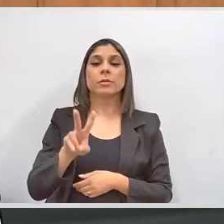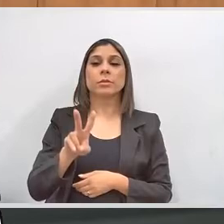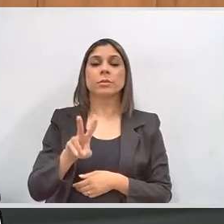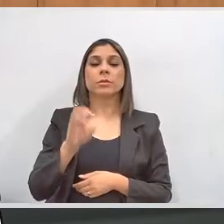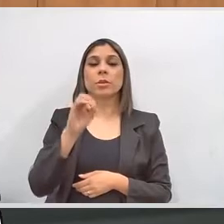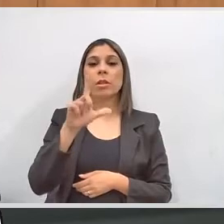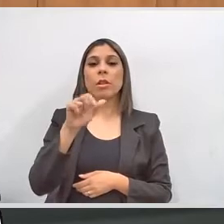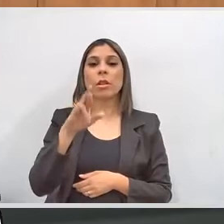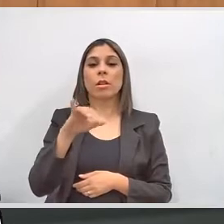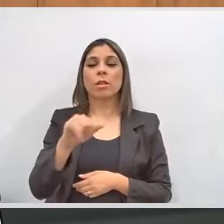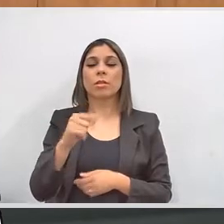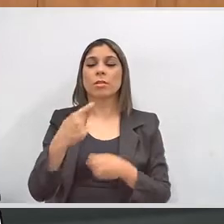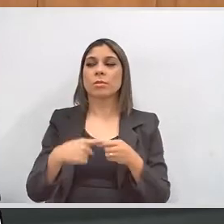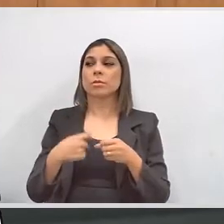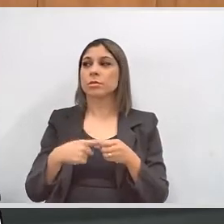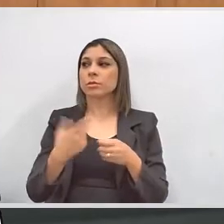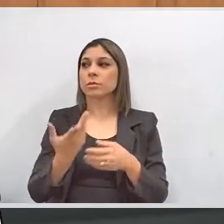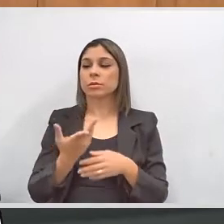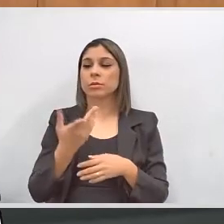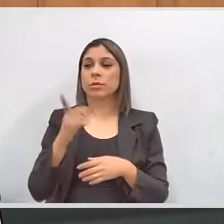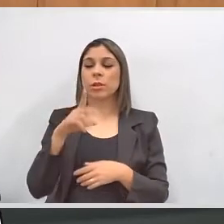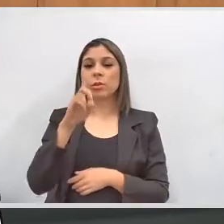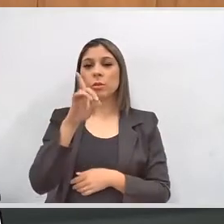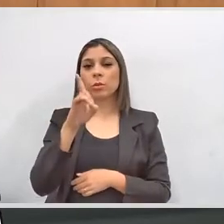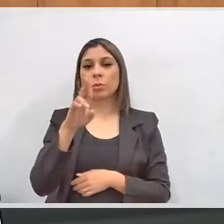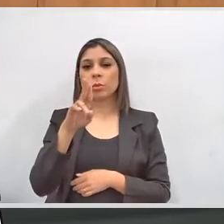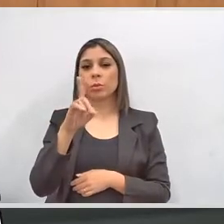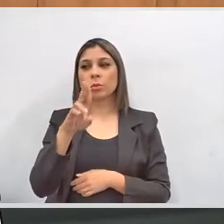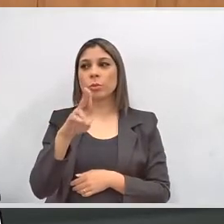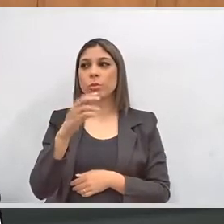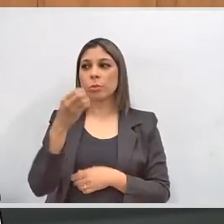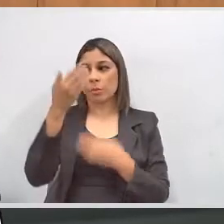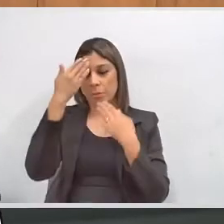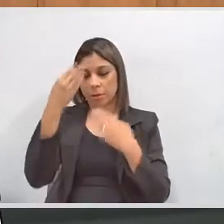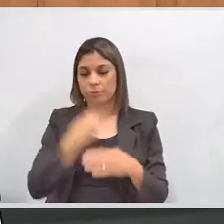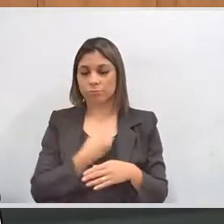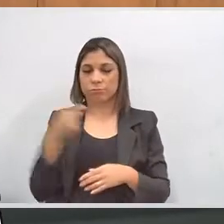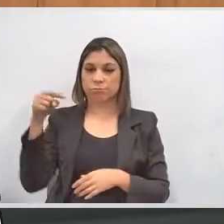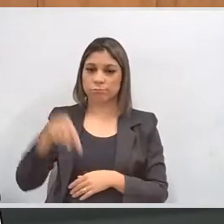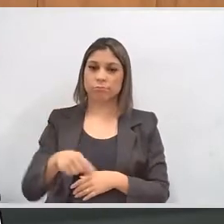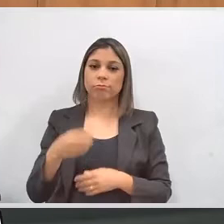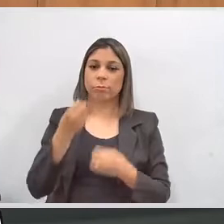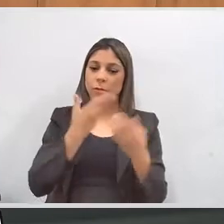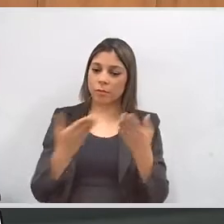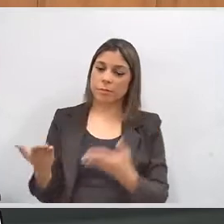município de Olaria, Dudu, da entre nós. Muito obrigado pela presença também. Seja bem-vindo.